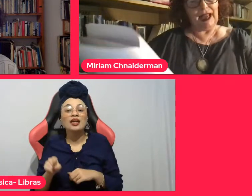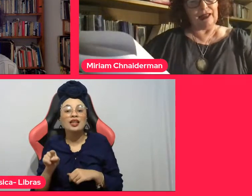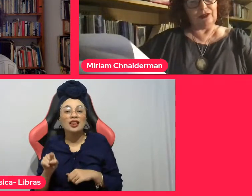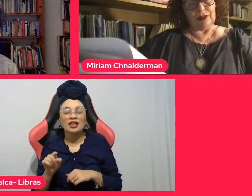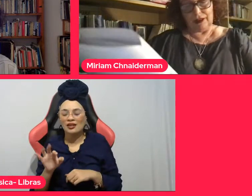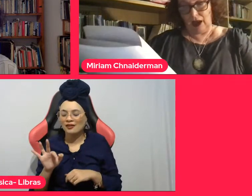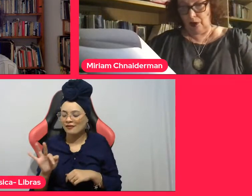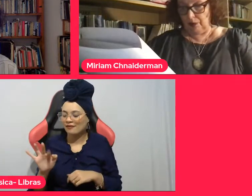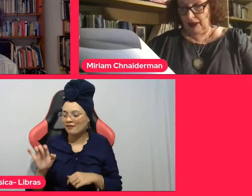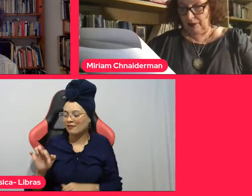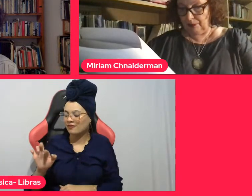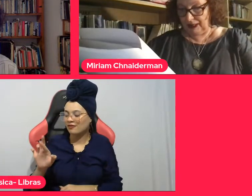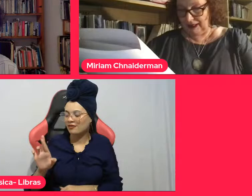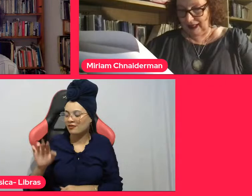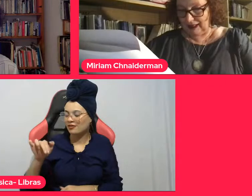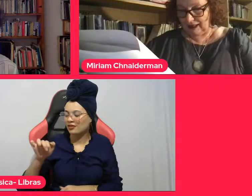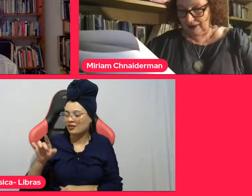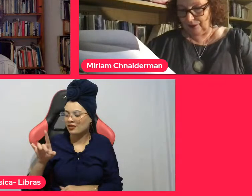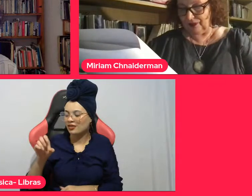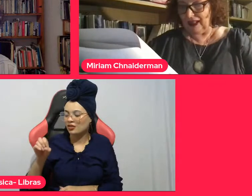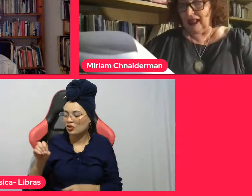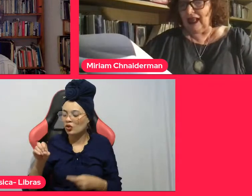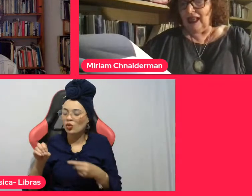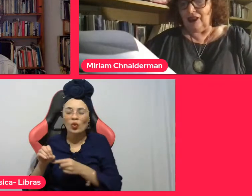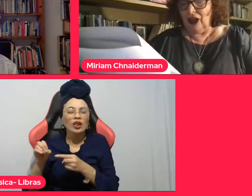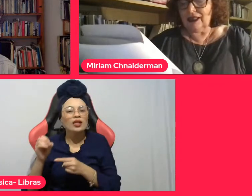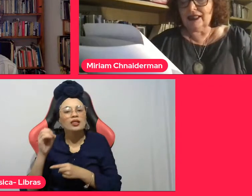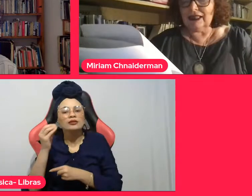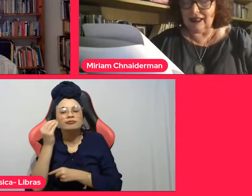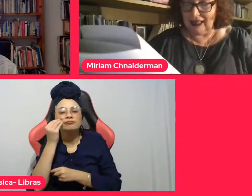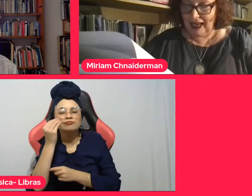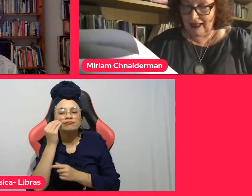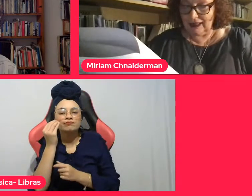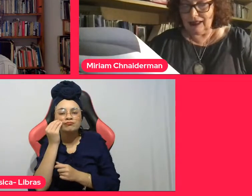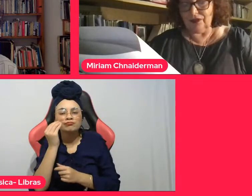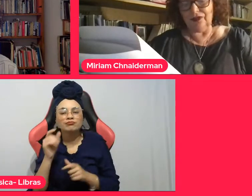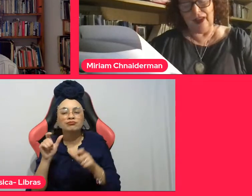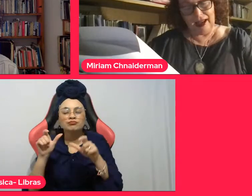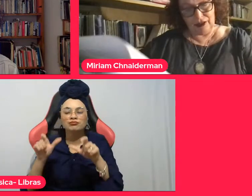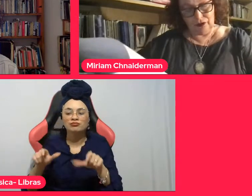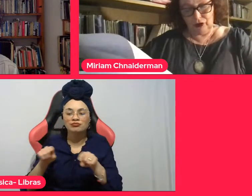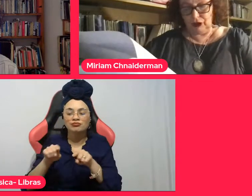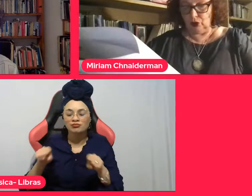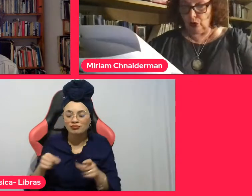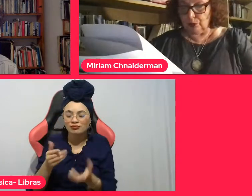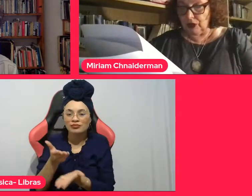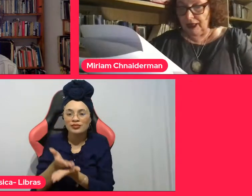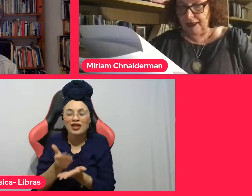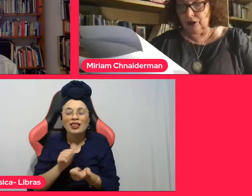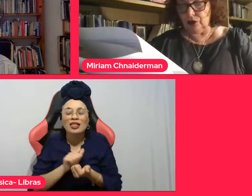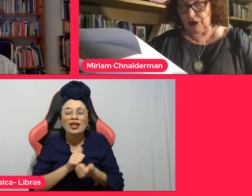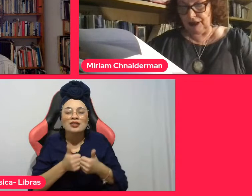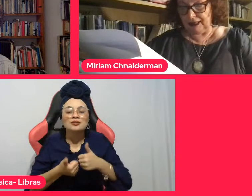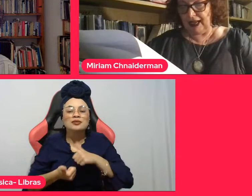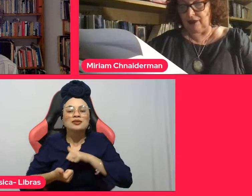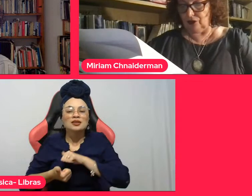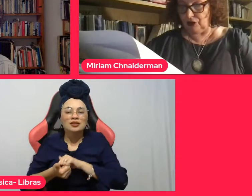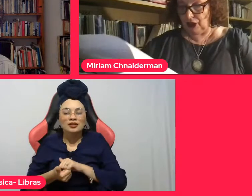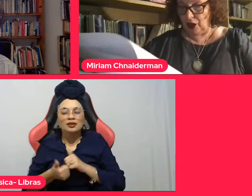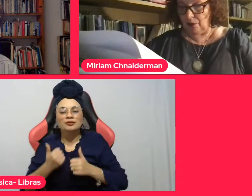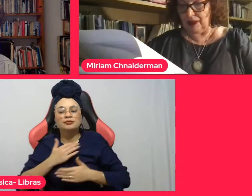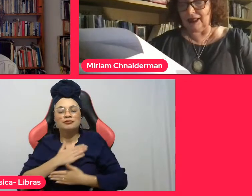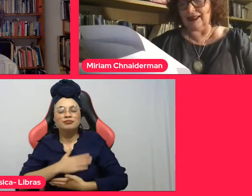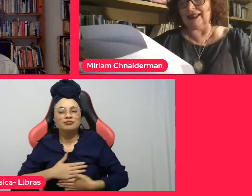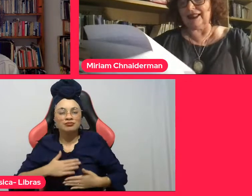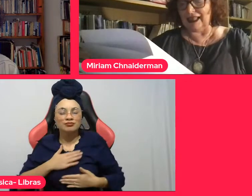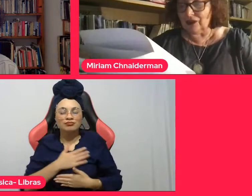o estado de alma em paisagem. Nossas cidades falam de turbulentos estados